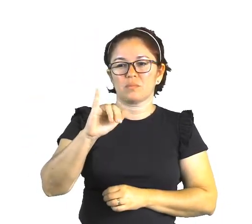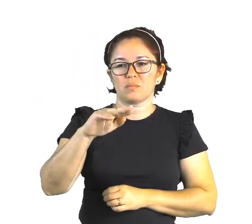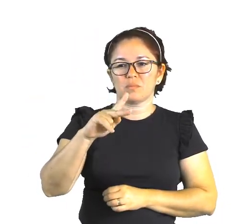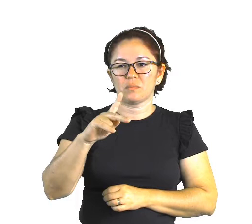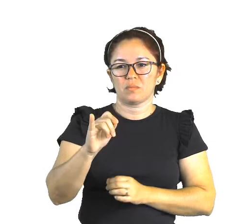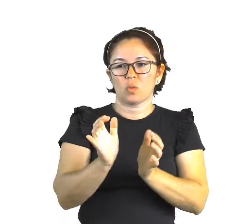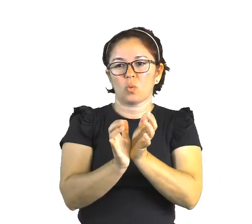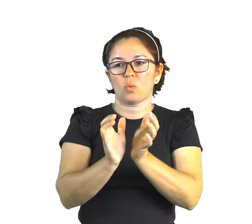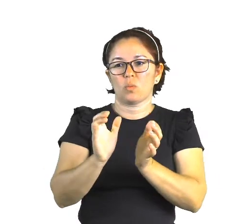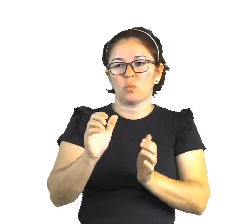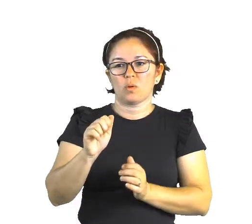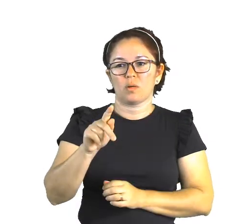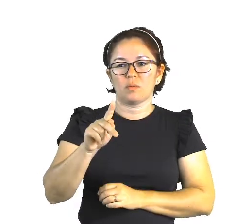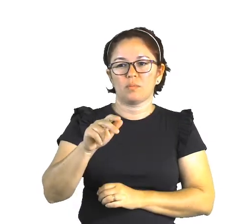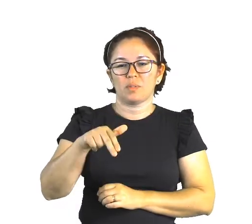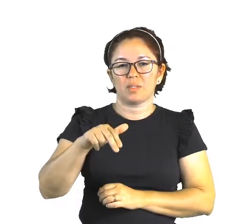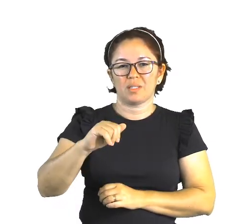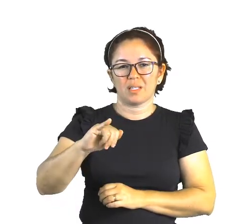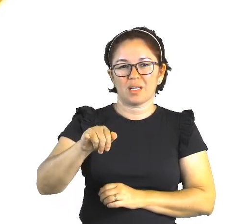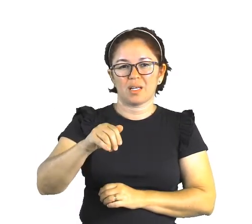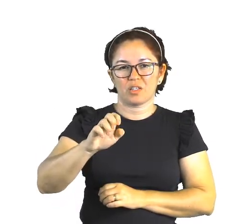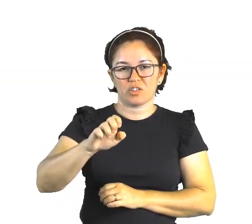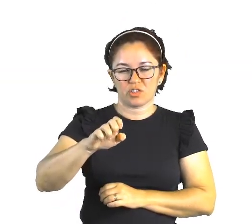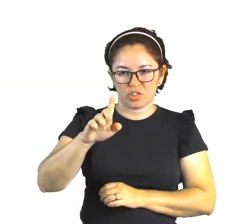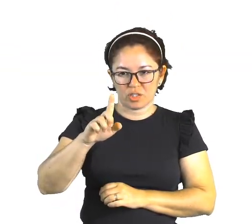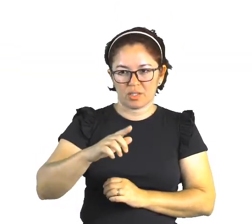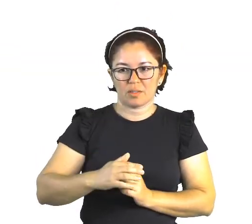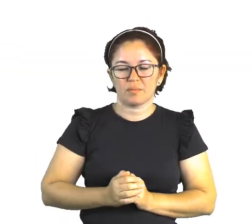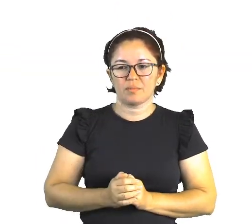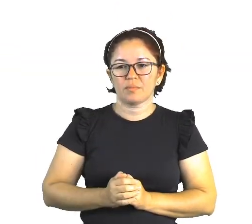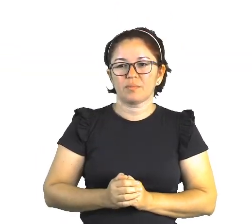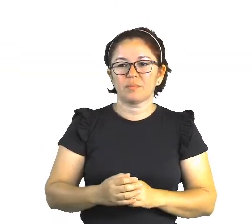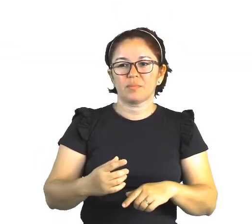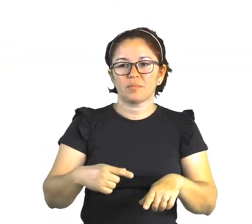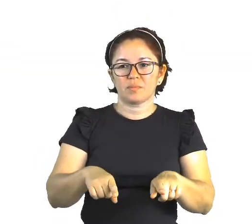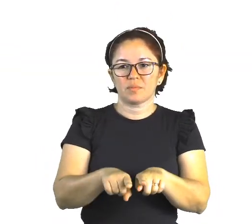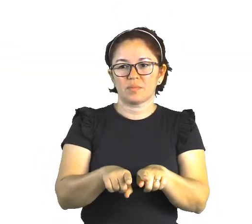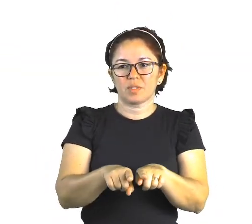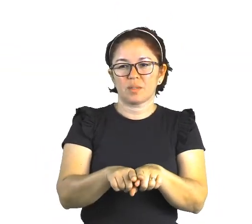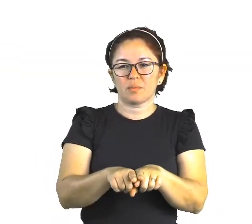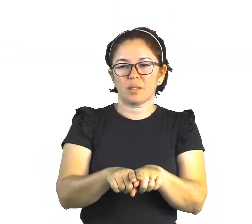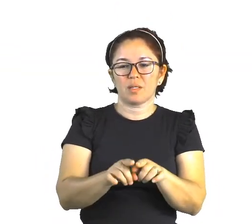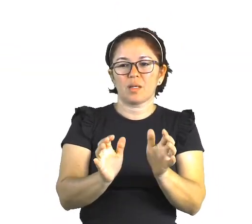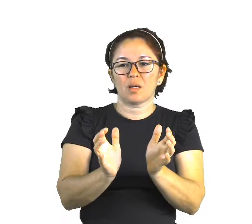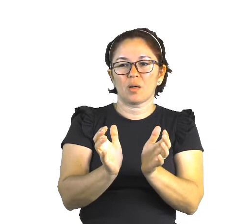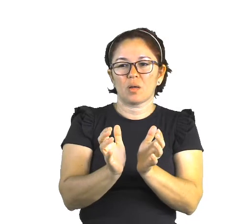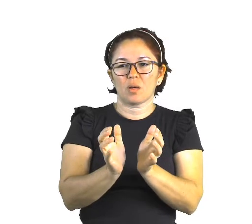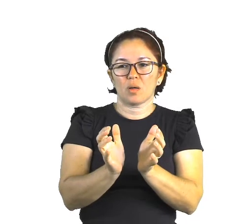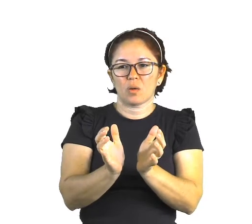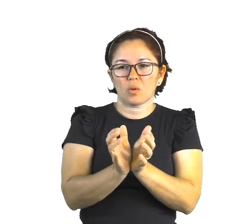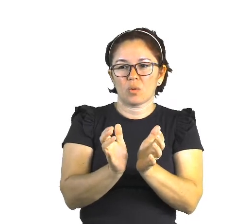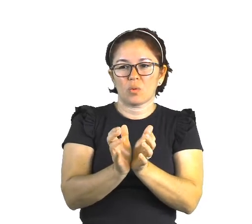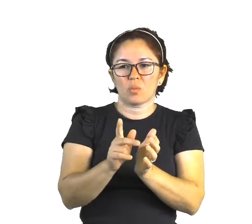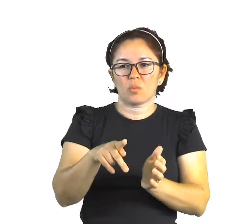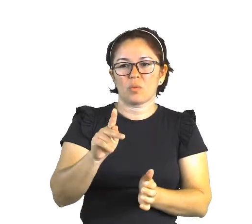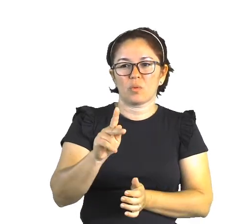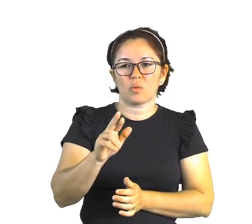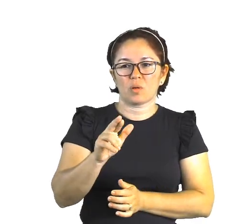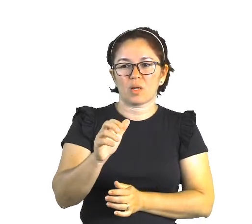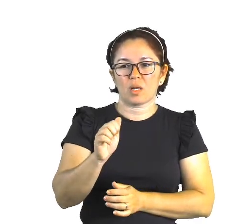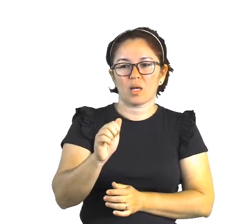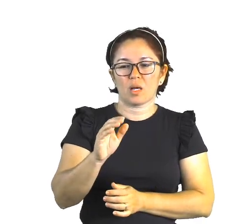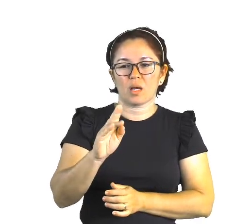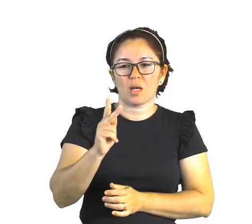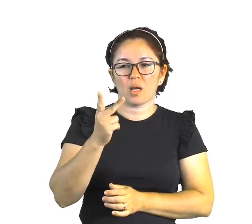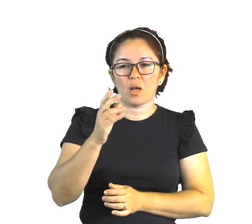reserva indígena Apinagé. A aldeia Crao Canela fica no oeste do Tocantins, no município de Lagoa da Confusão.